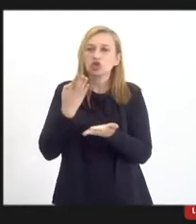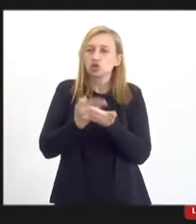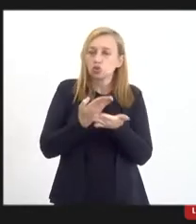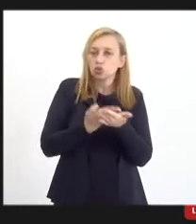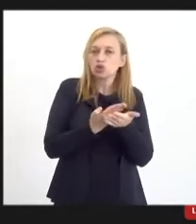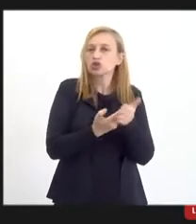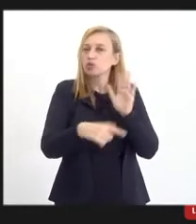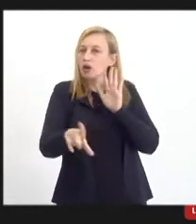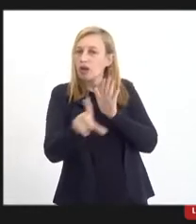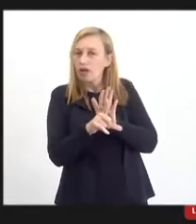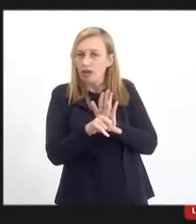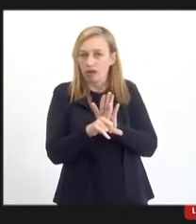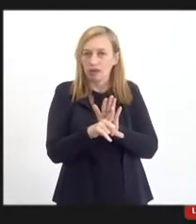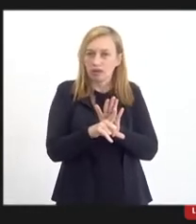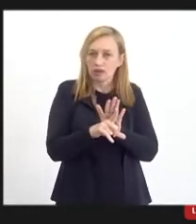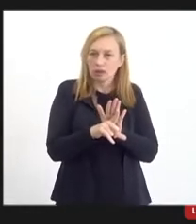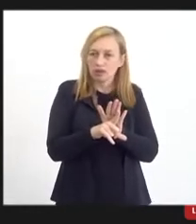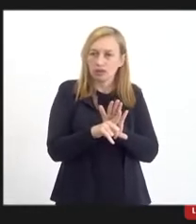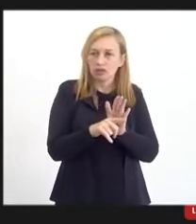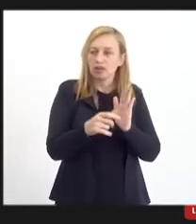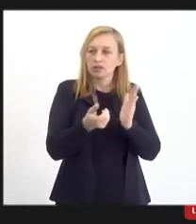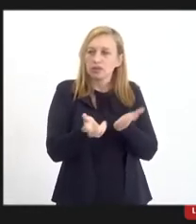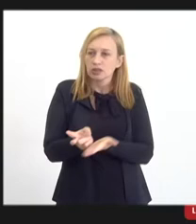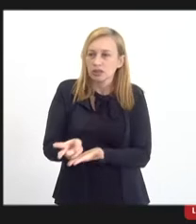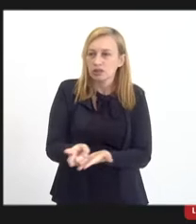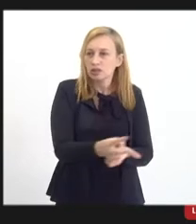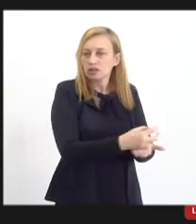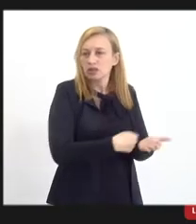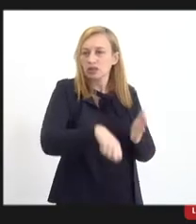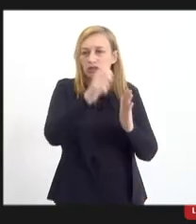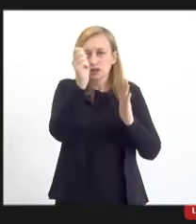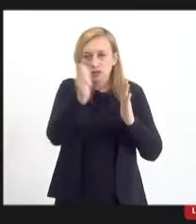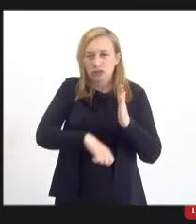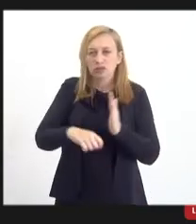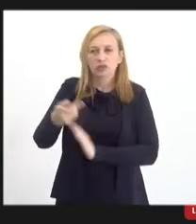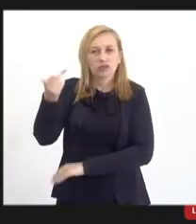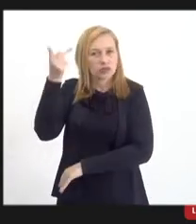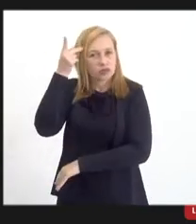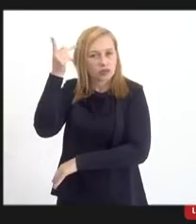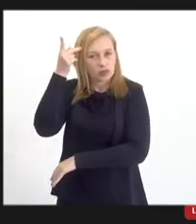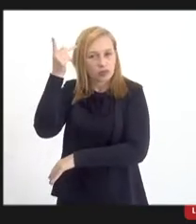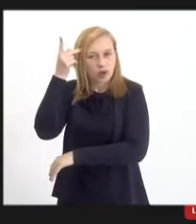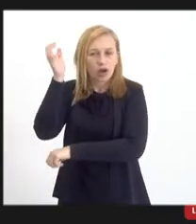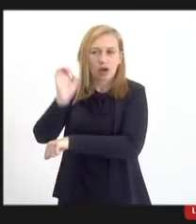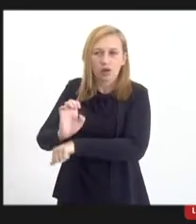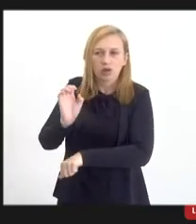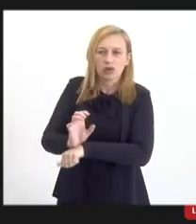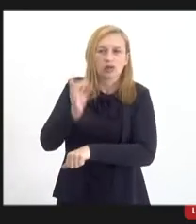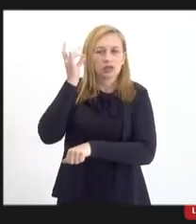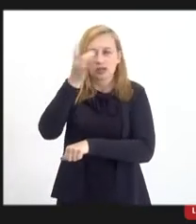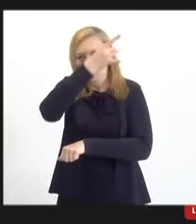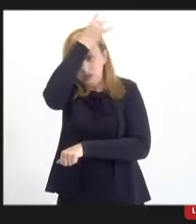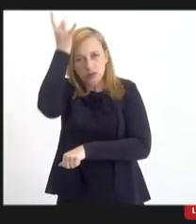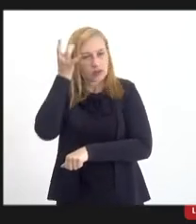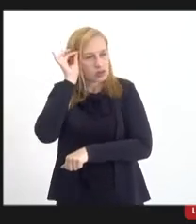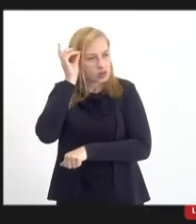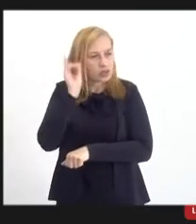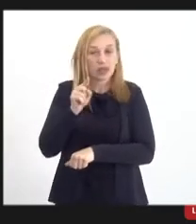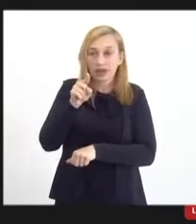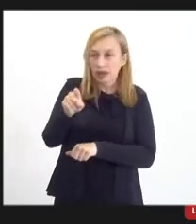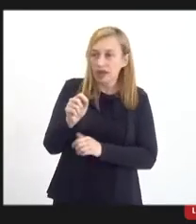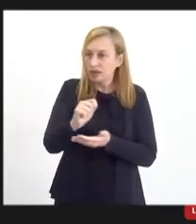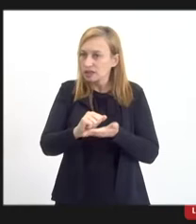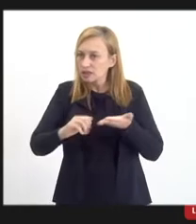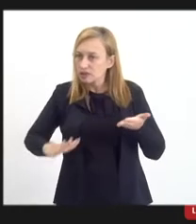legislação tributária do próprio Estado de São Paulo, do Espírito Santo, naquelas atividades